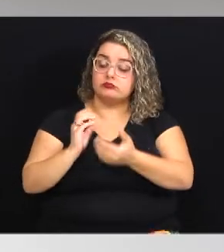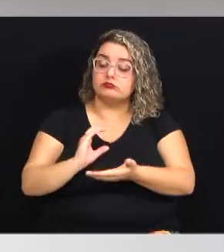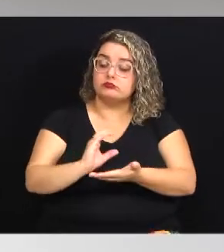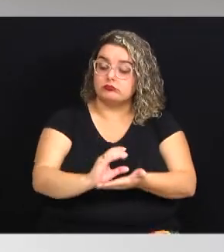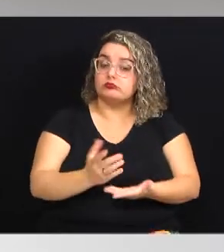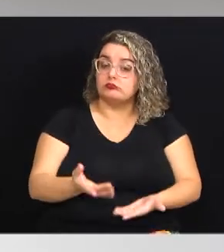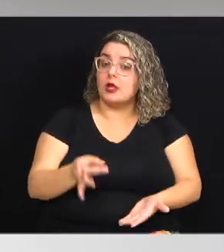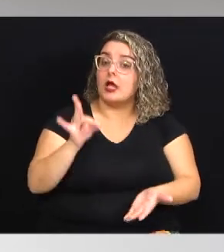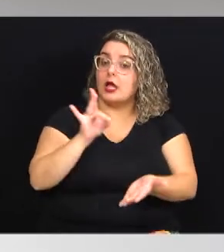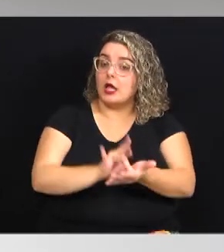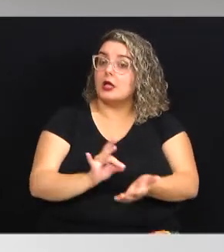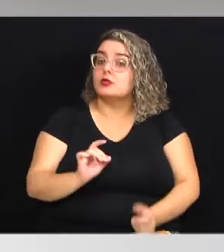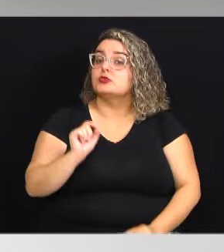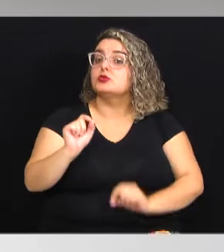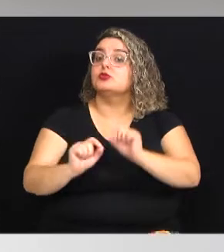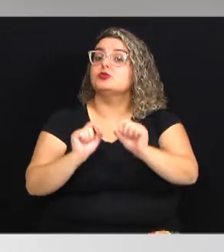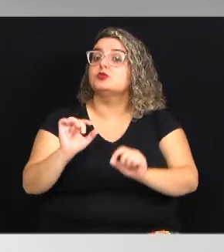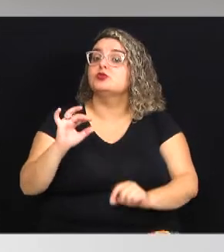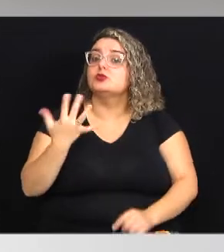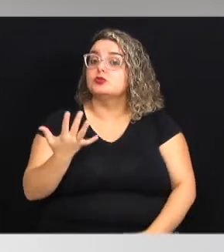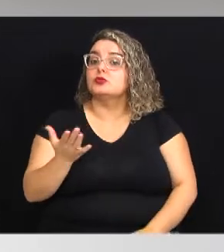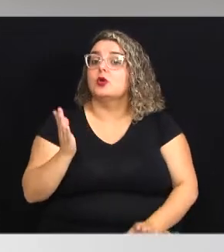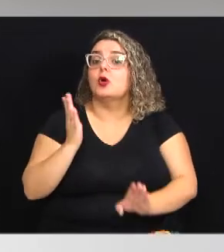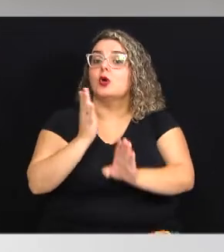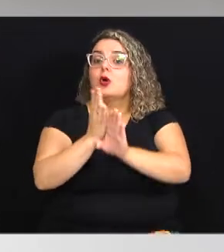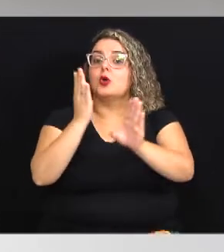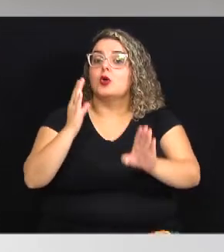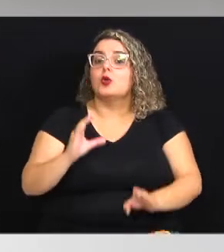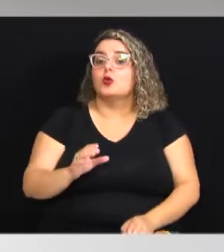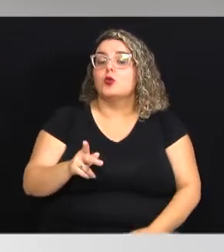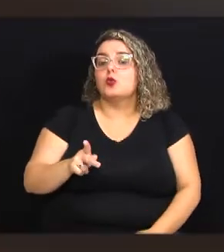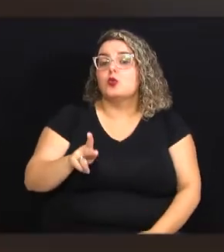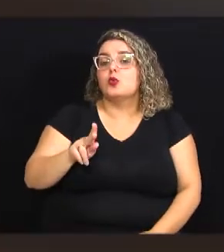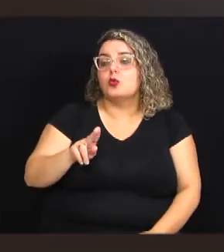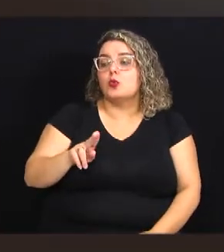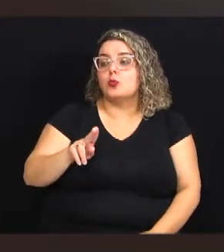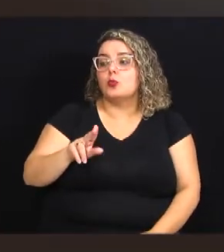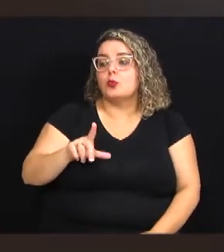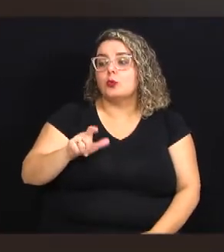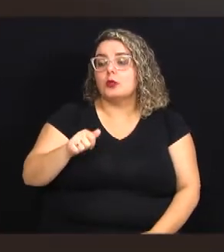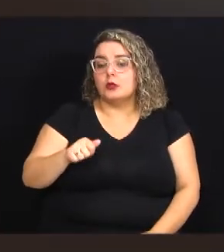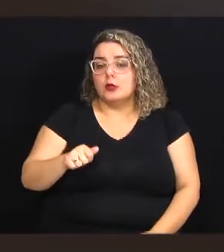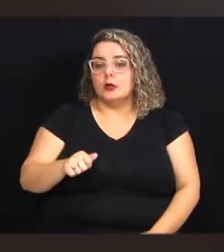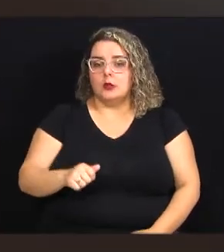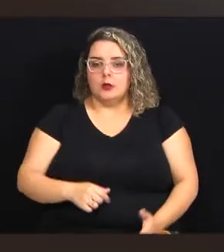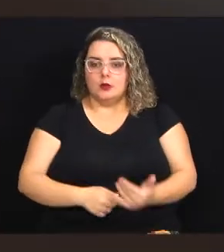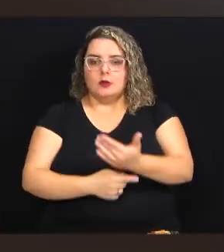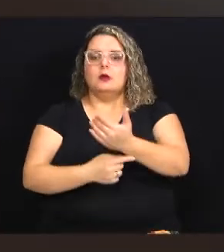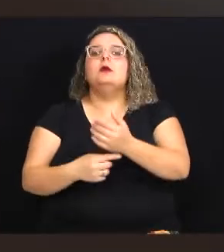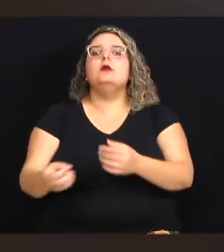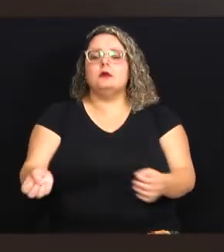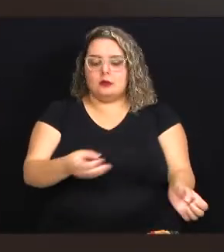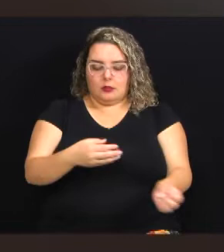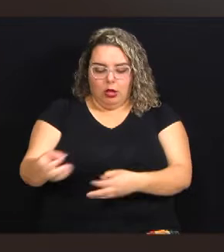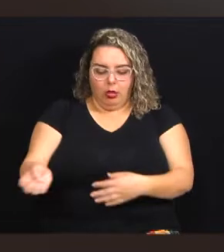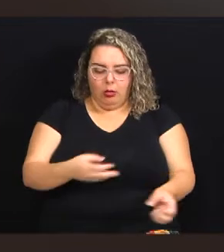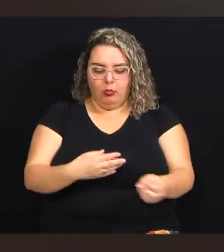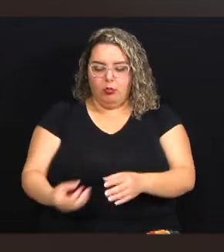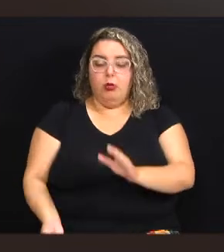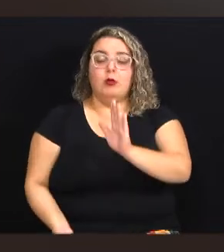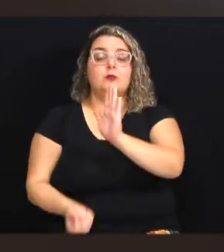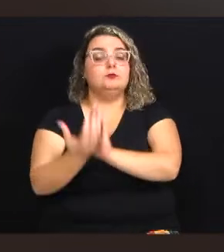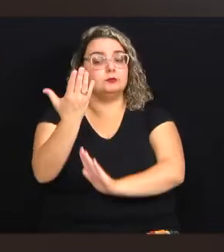a realidade do que se tornou o encontro de cúpula da tecnologia, inovação e criatividade no Brasil,